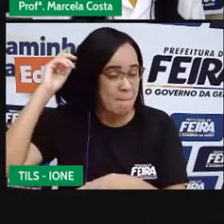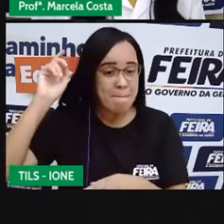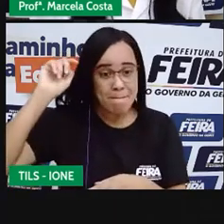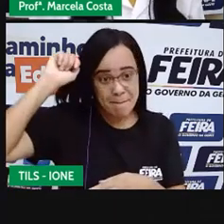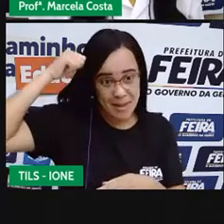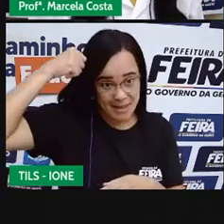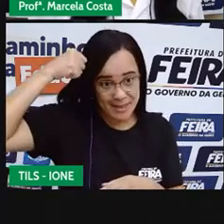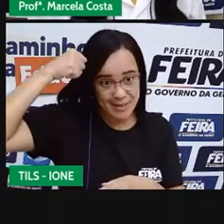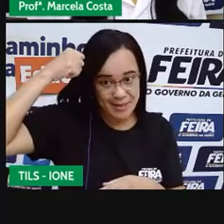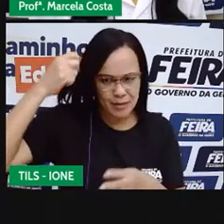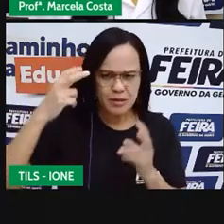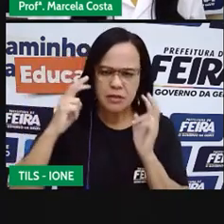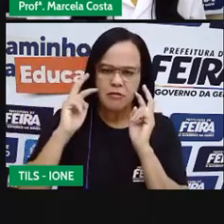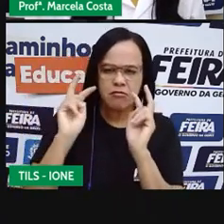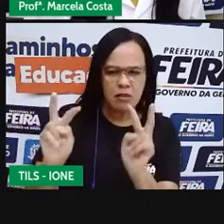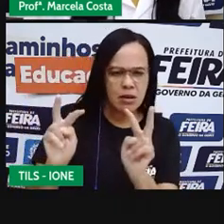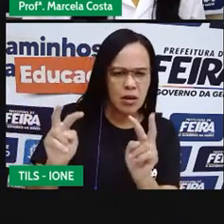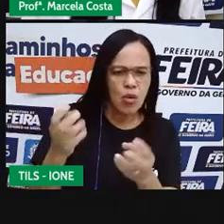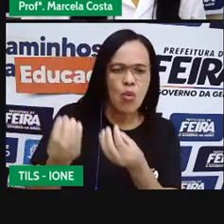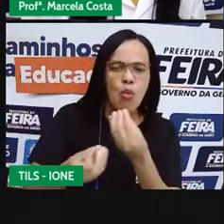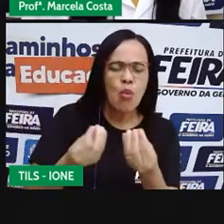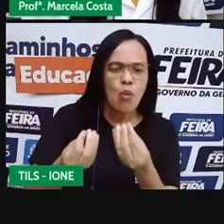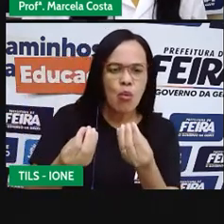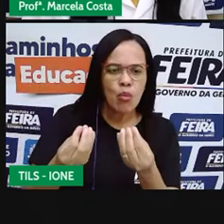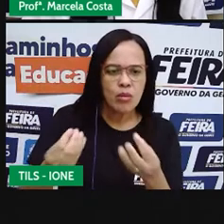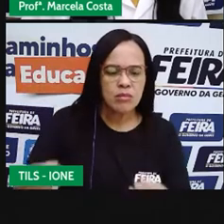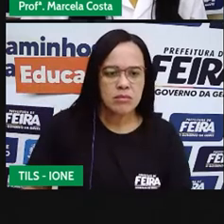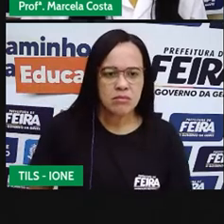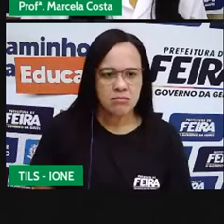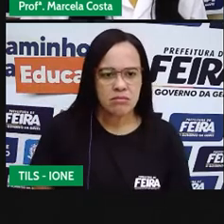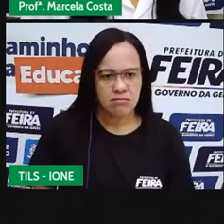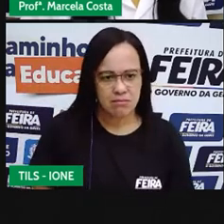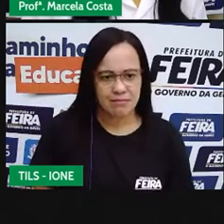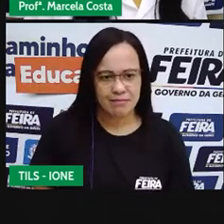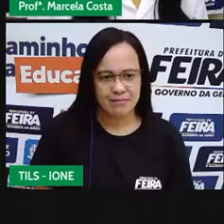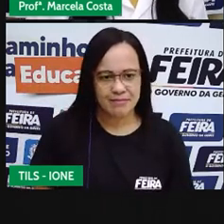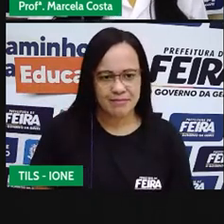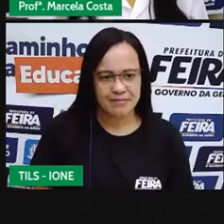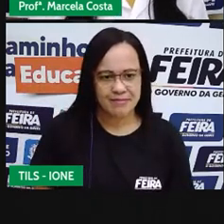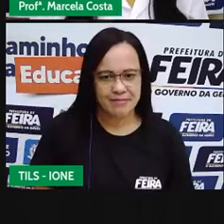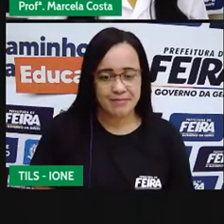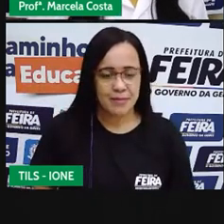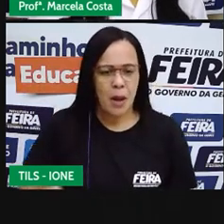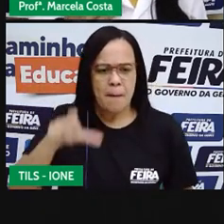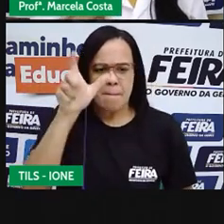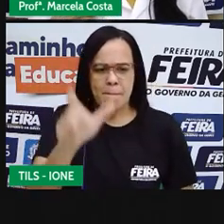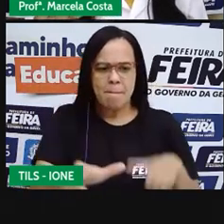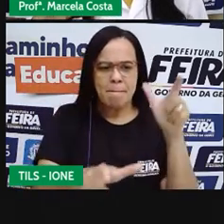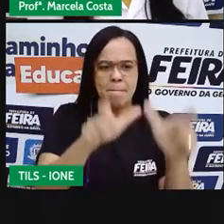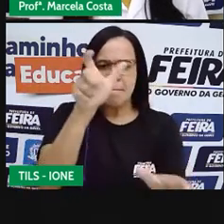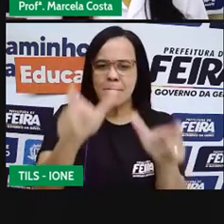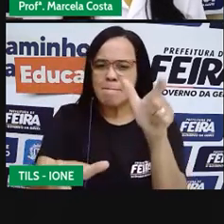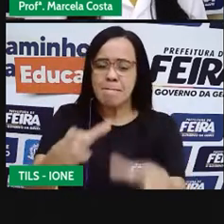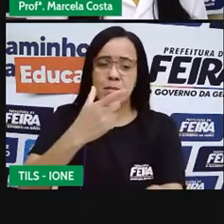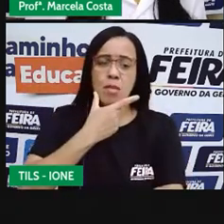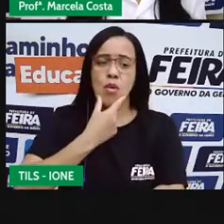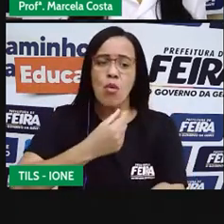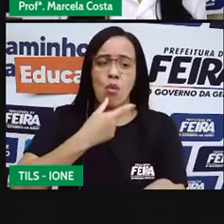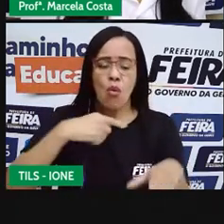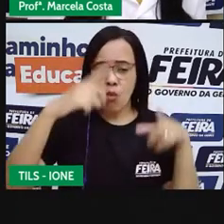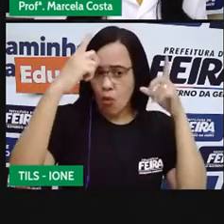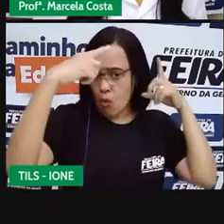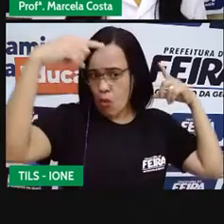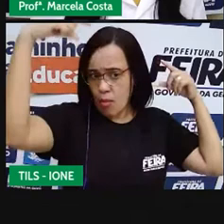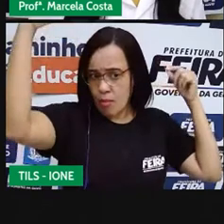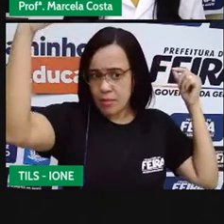Observamos, crianças, que os personagens, os príncipes, também